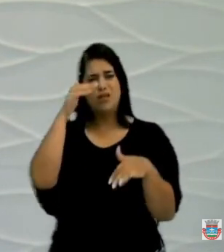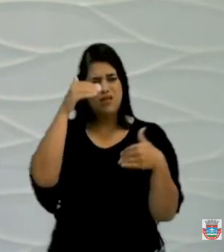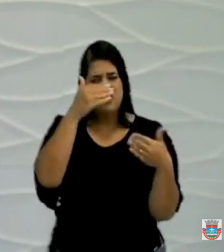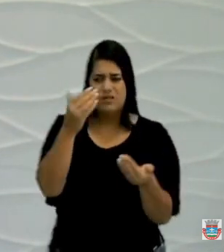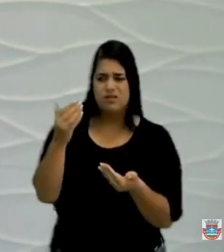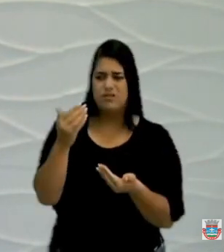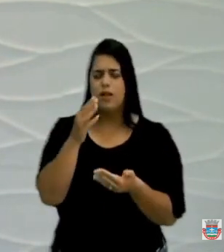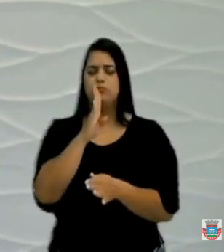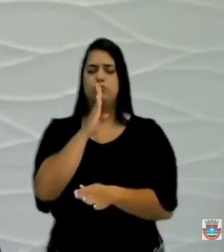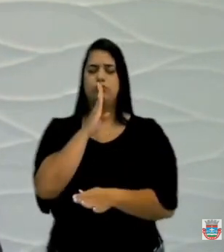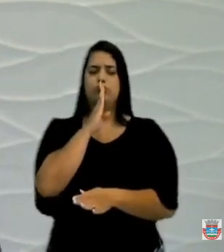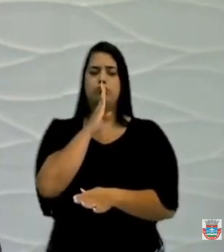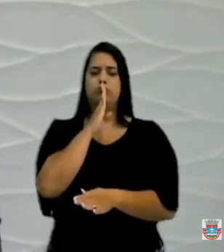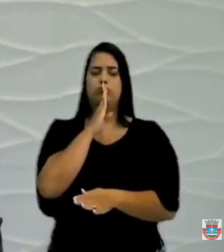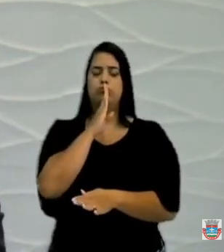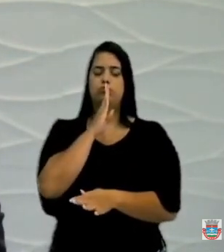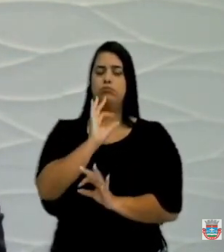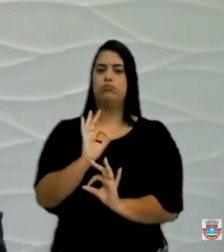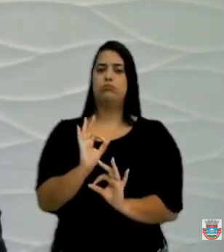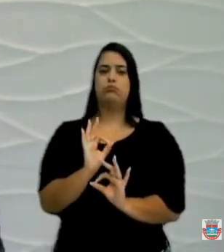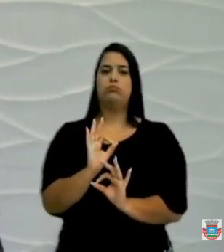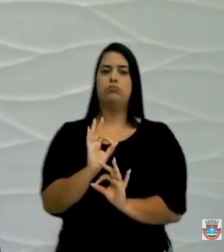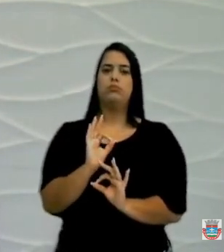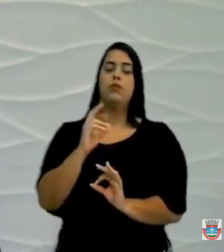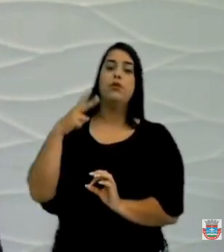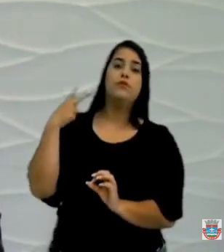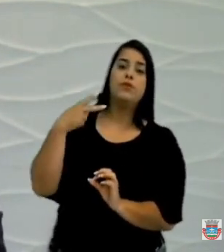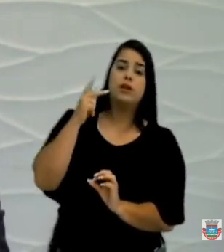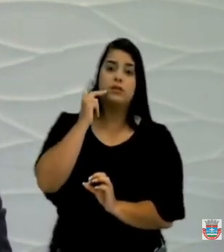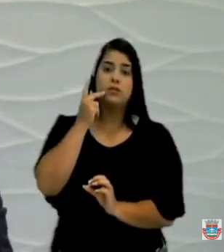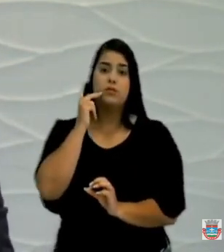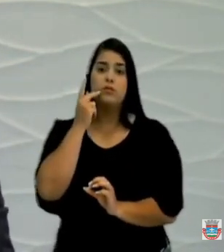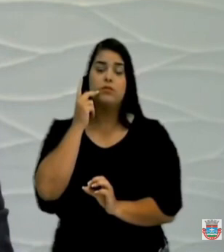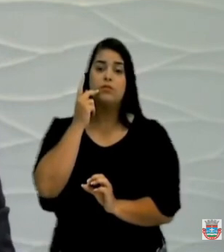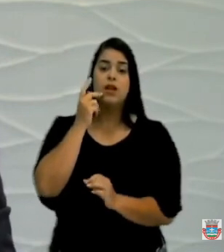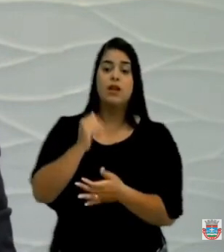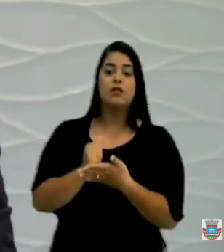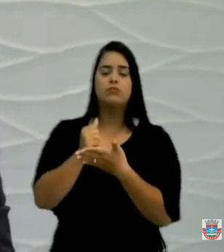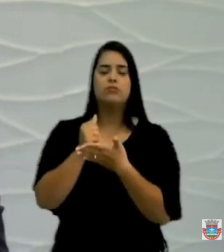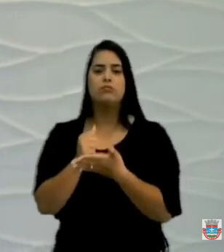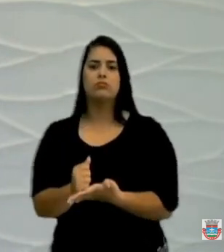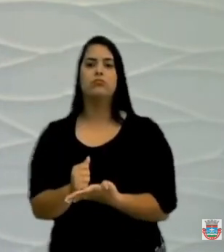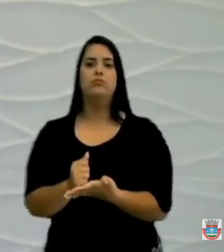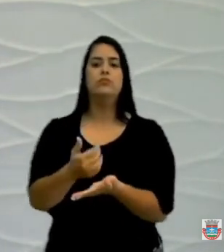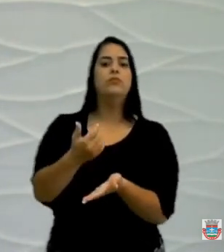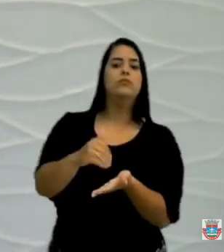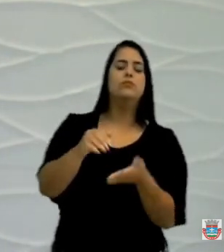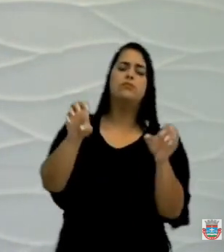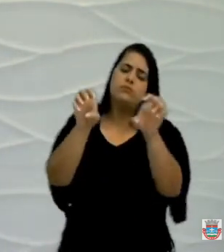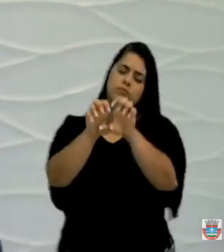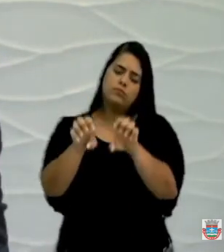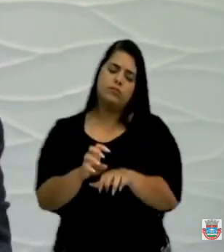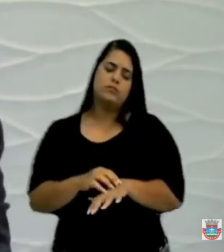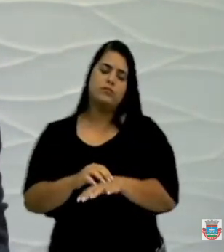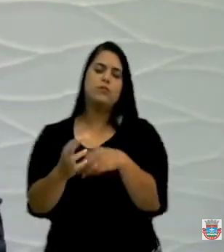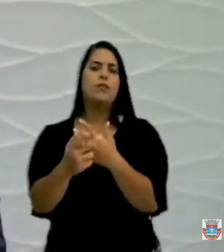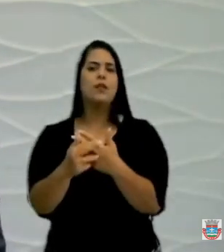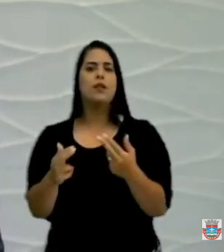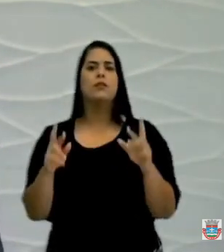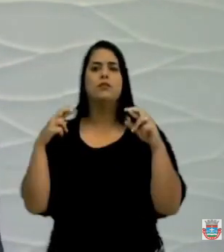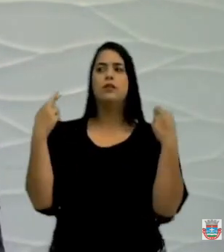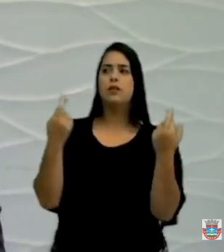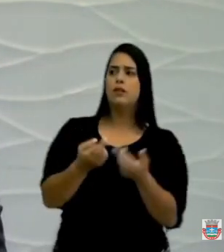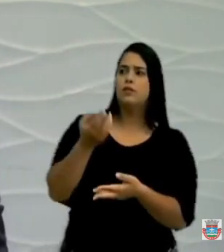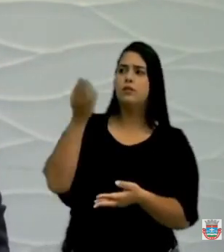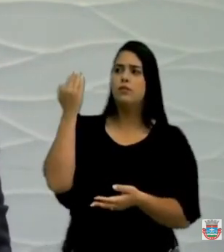excelência, se cala, o vereador padre defendeu a Secretaria de Infraestrutura, vereador padre. Na sessão anterior, vossa